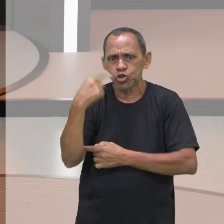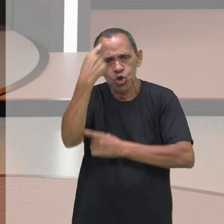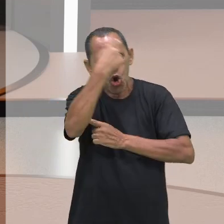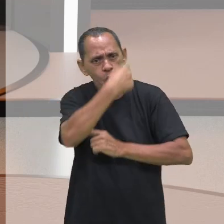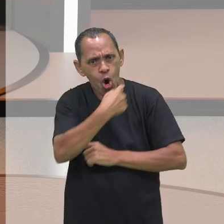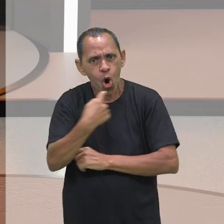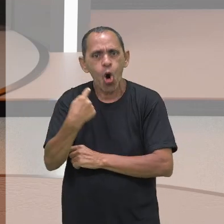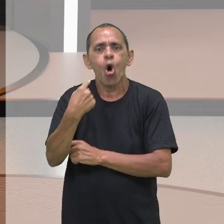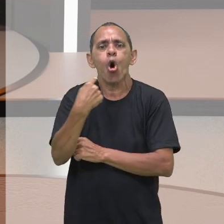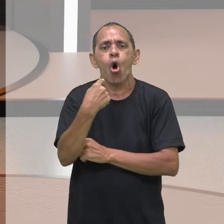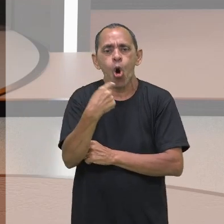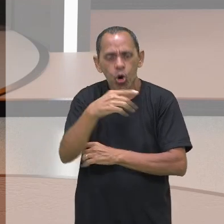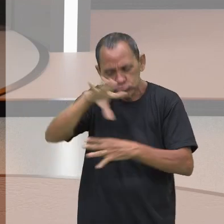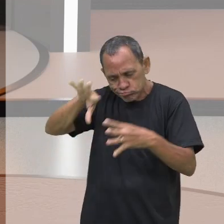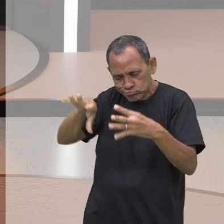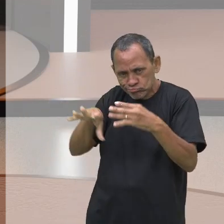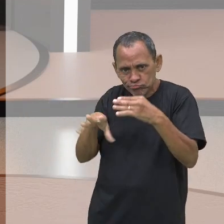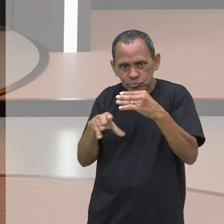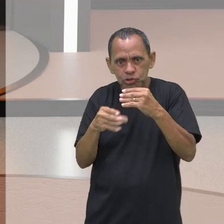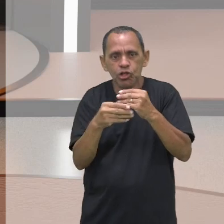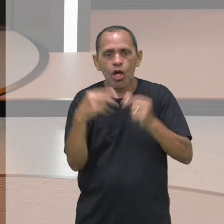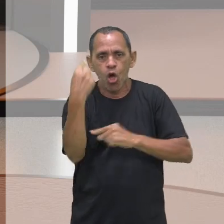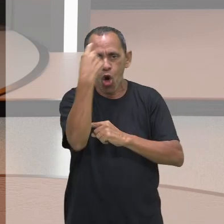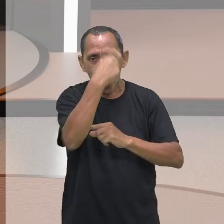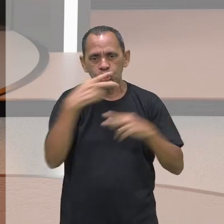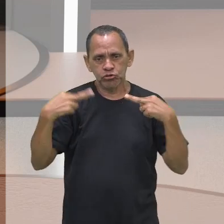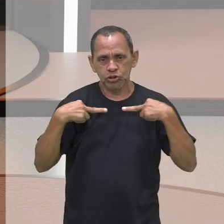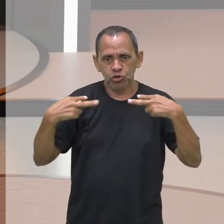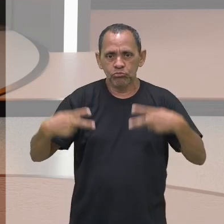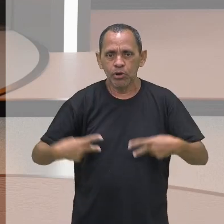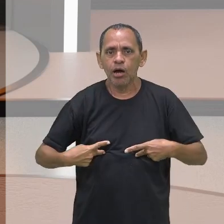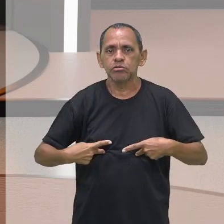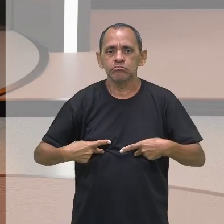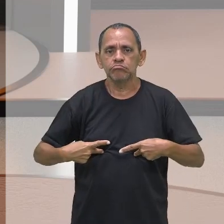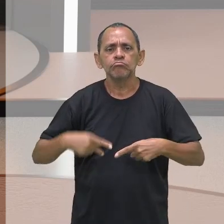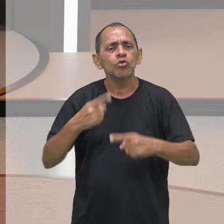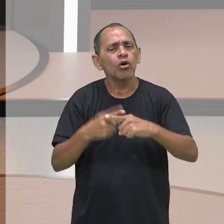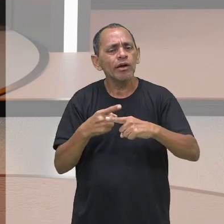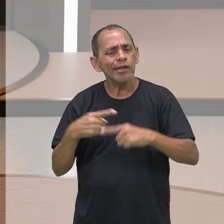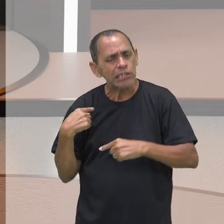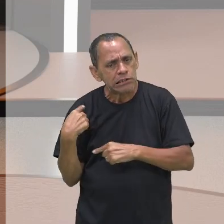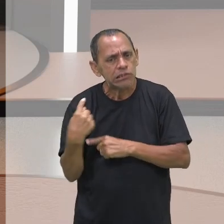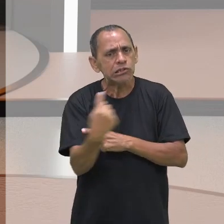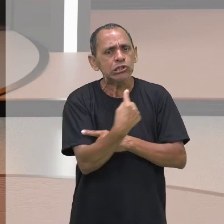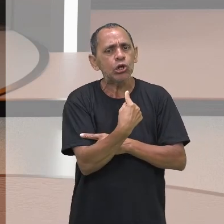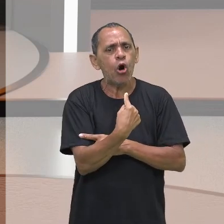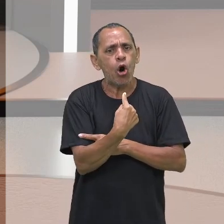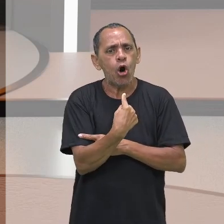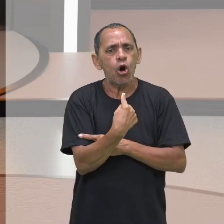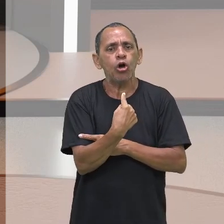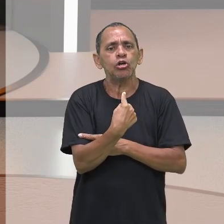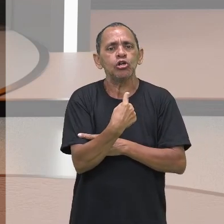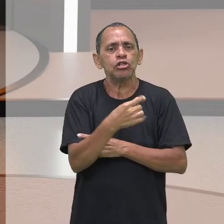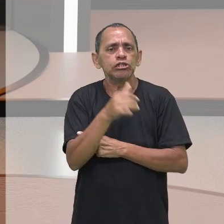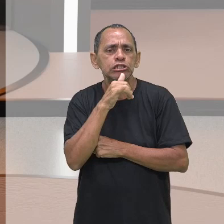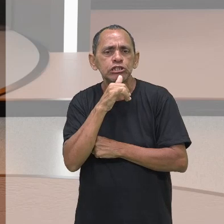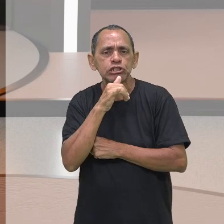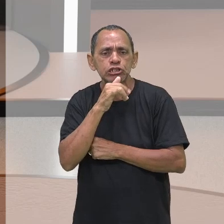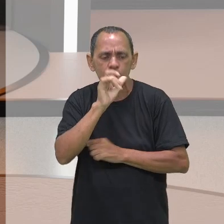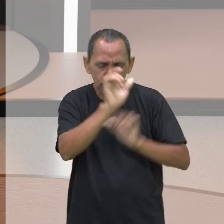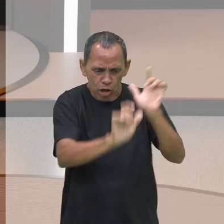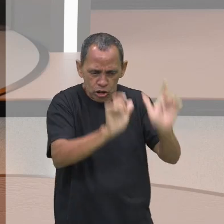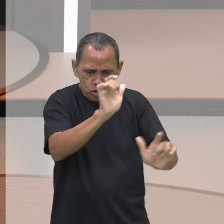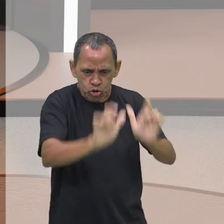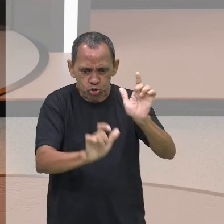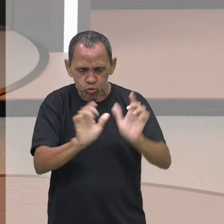compõem um único rosto, que é o ser humano. Porque nós, enquanto pessoas, enquanto grupamentos humanos,